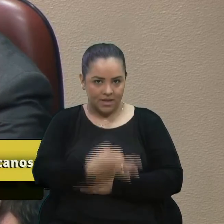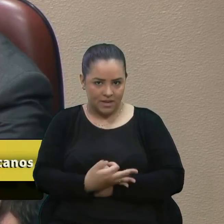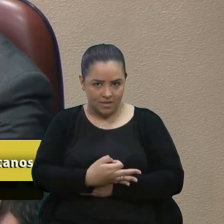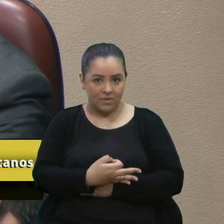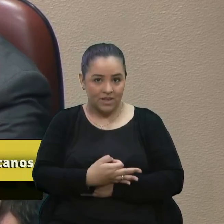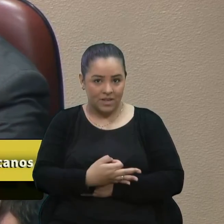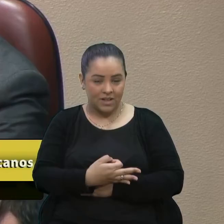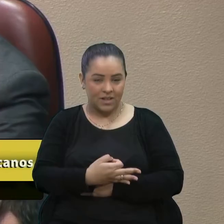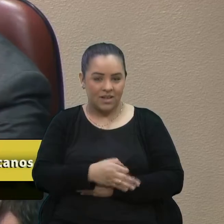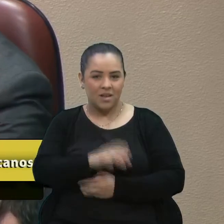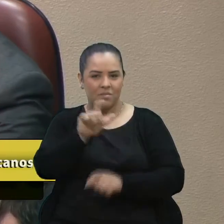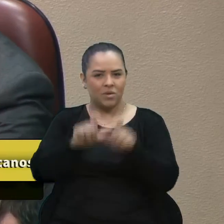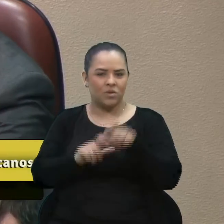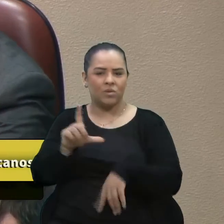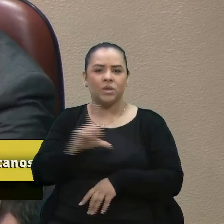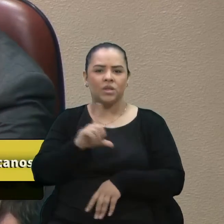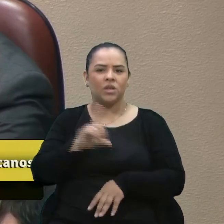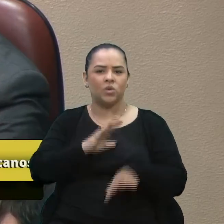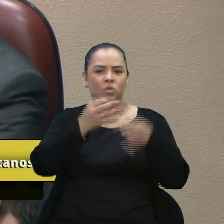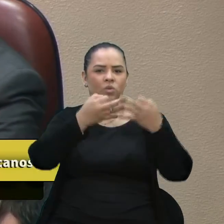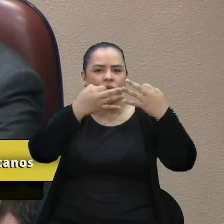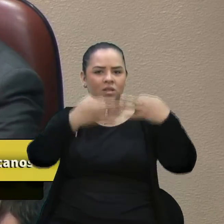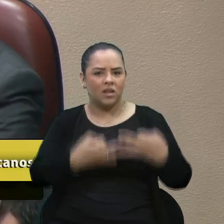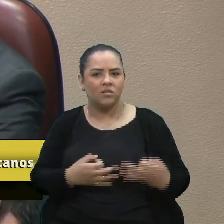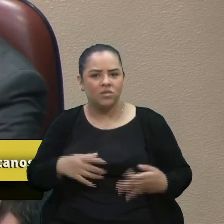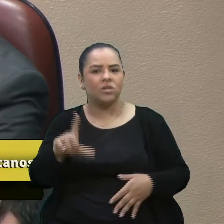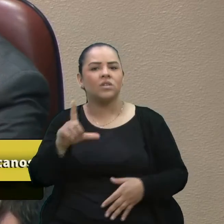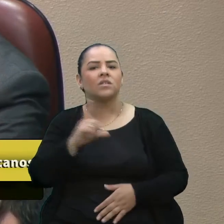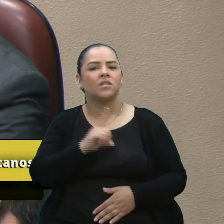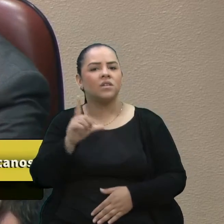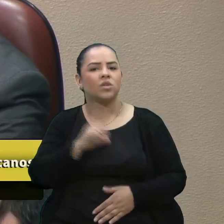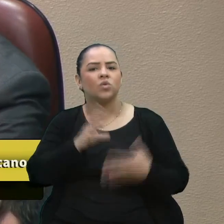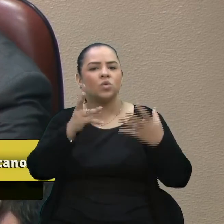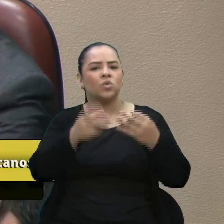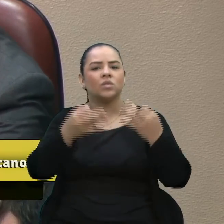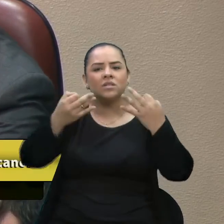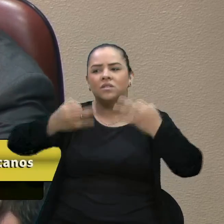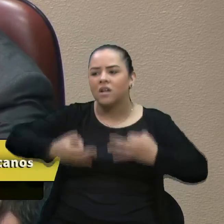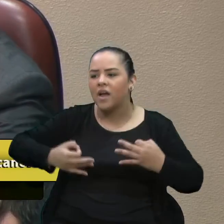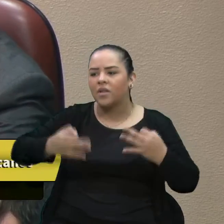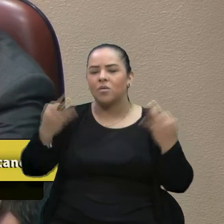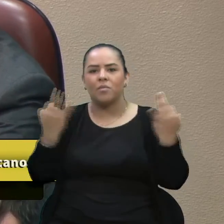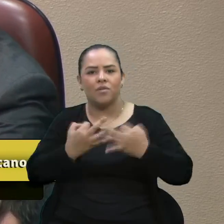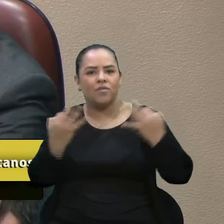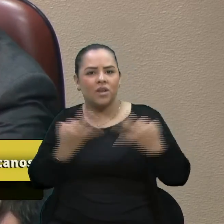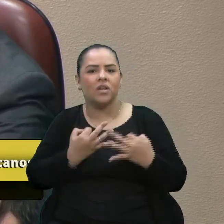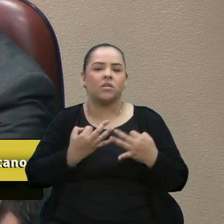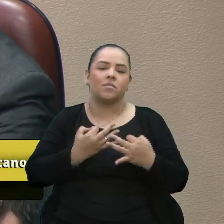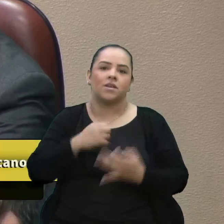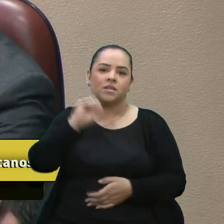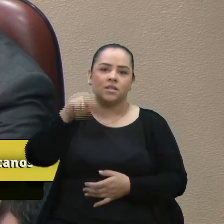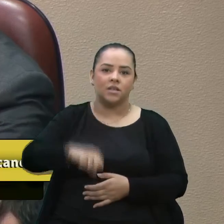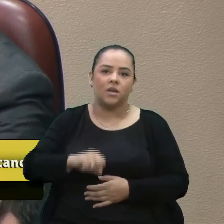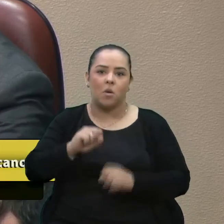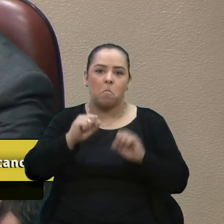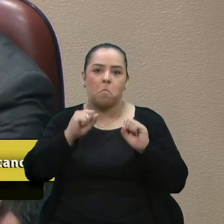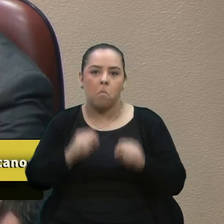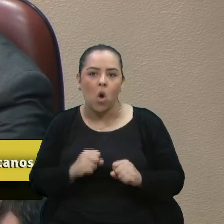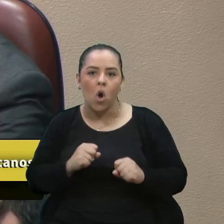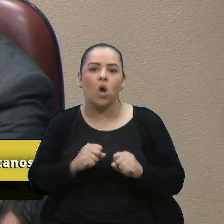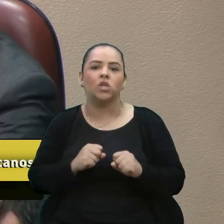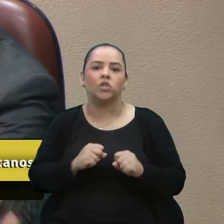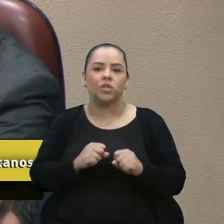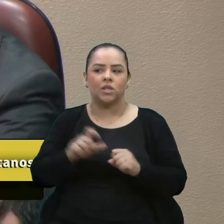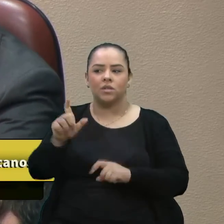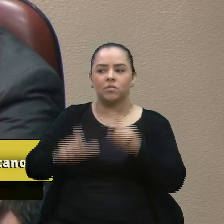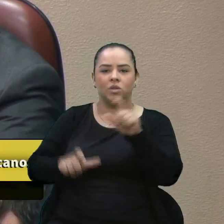elas fazem aquele critério de ter o seu cadastro tudo certinho para que eles possam realmente, aqueles idealizadores